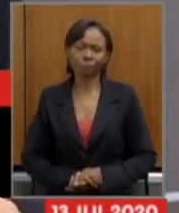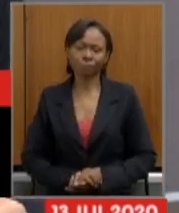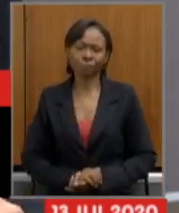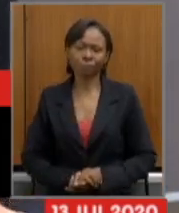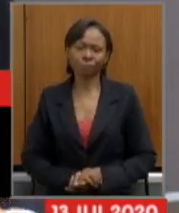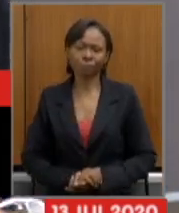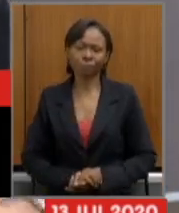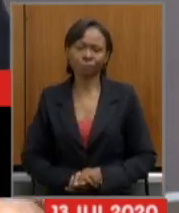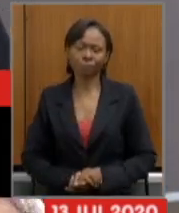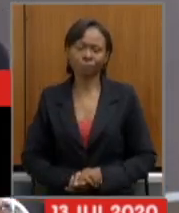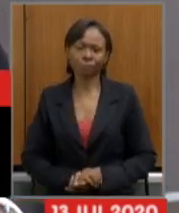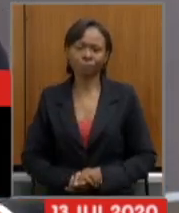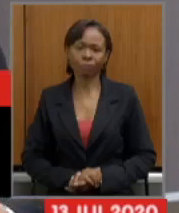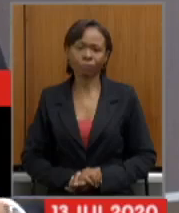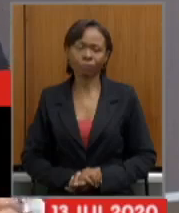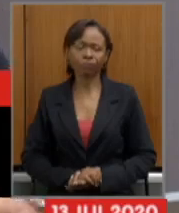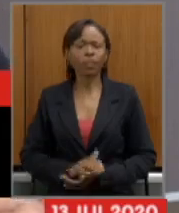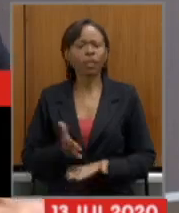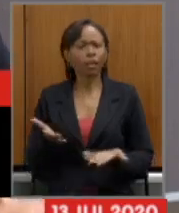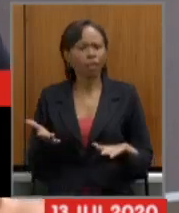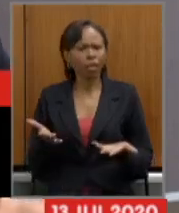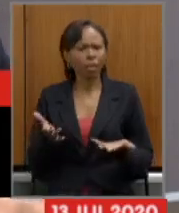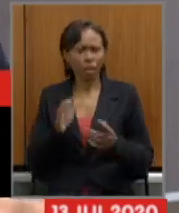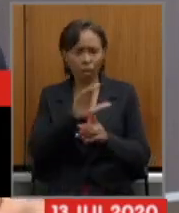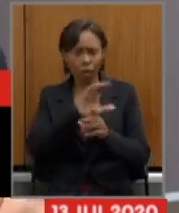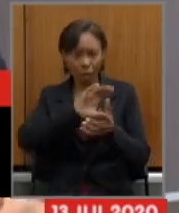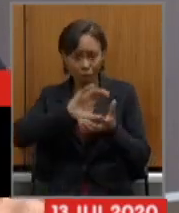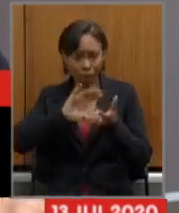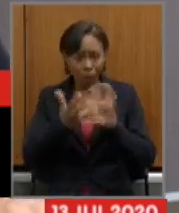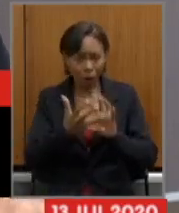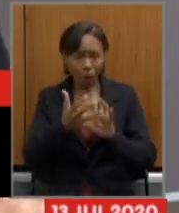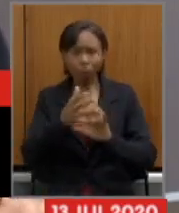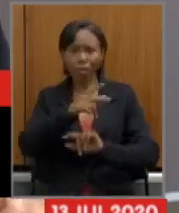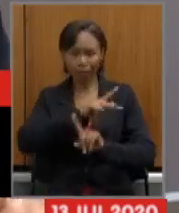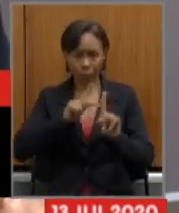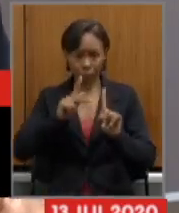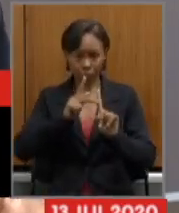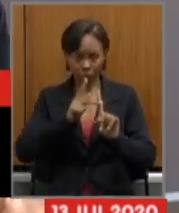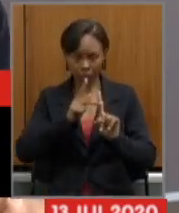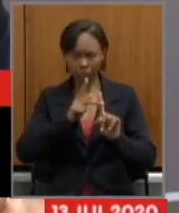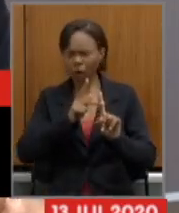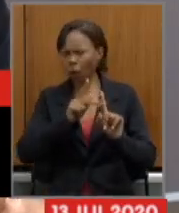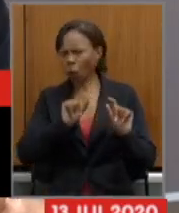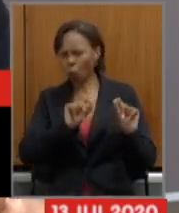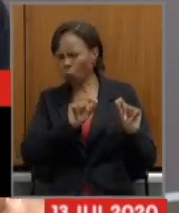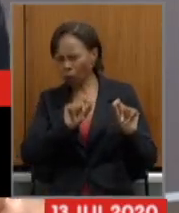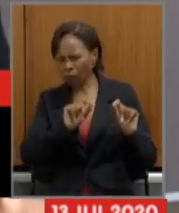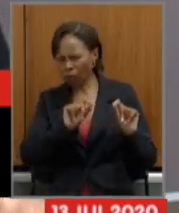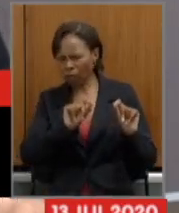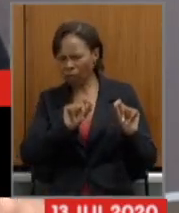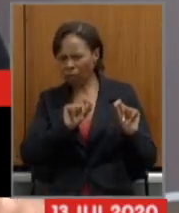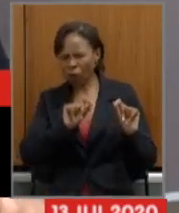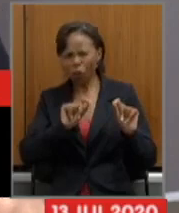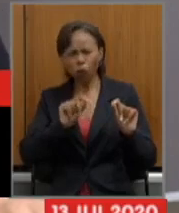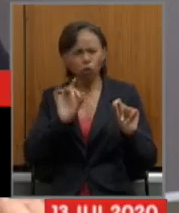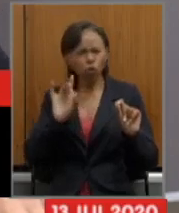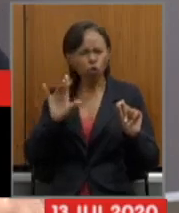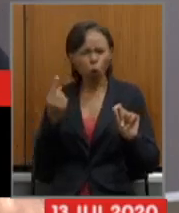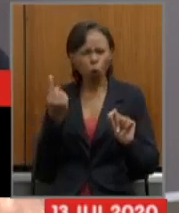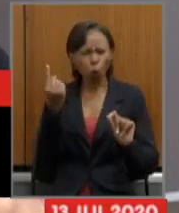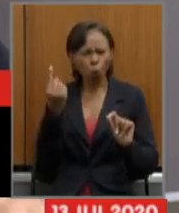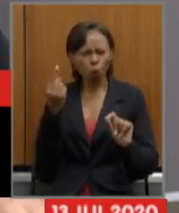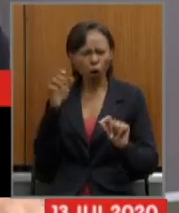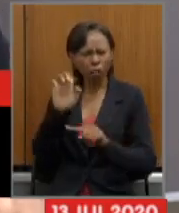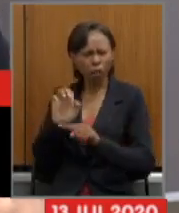Importante dizer que este movimento de reforma previdenciária não é um movimento exclusivo do Estado de Minas Gerais. Pelo